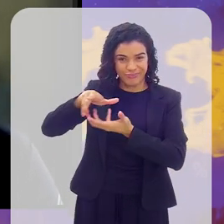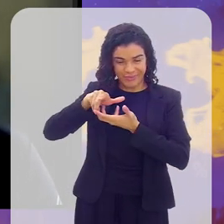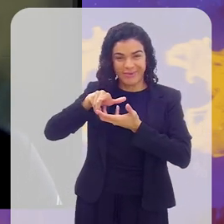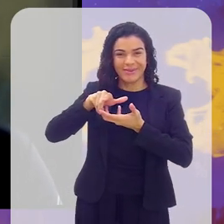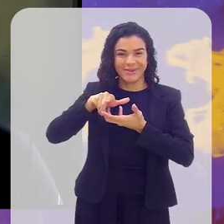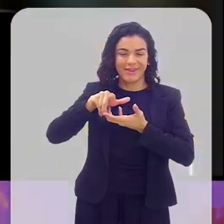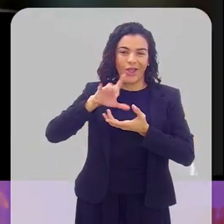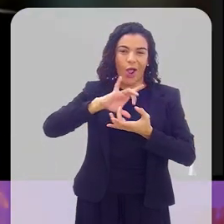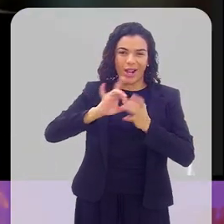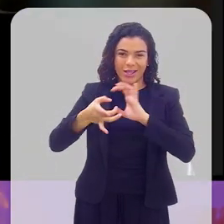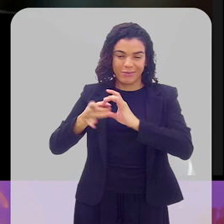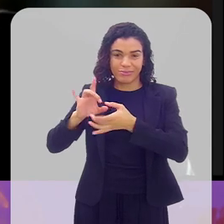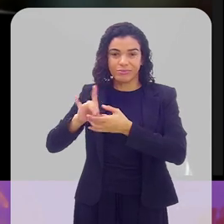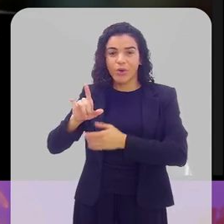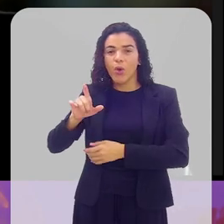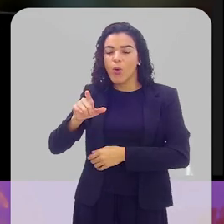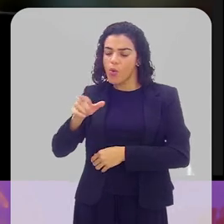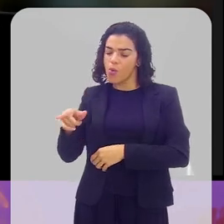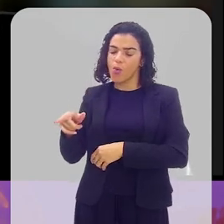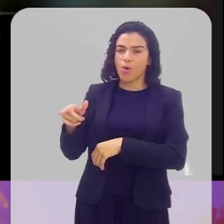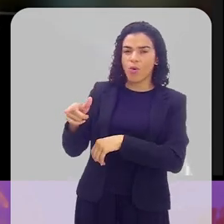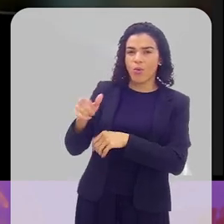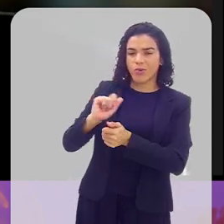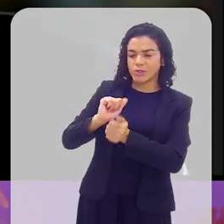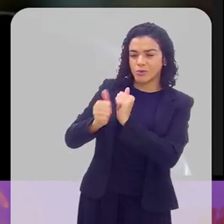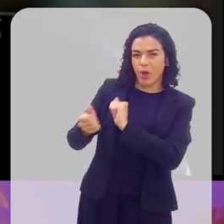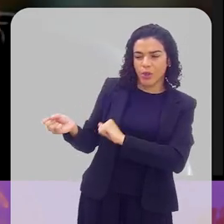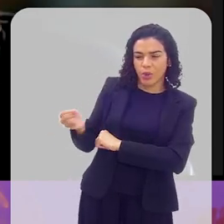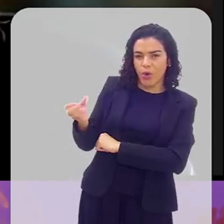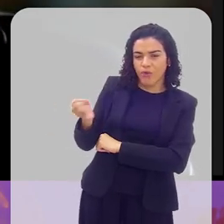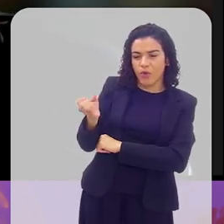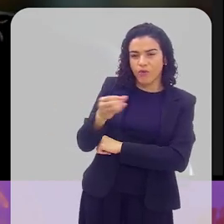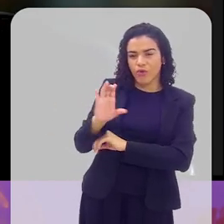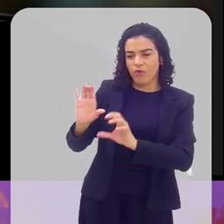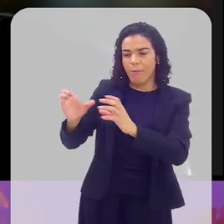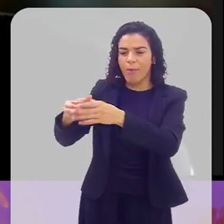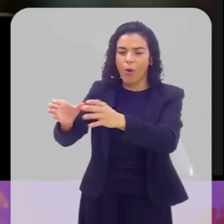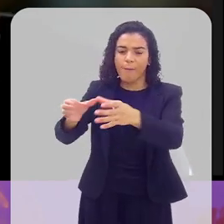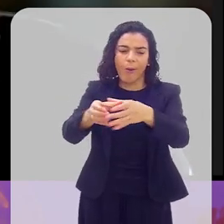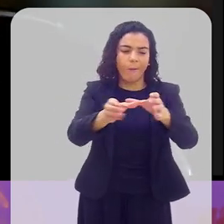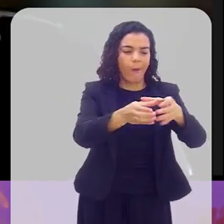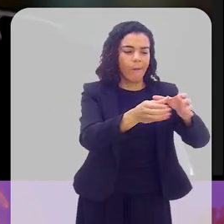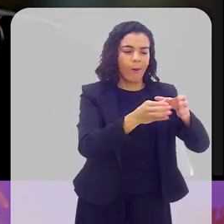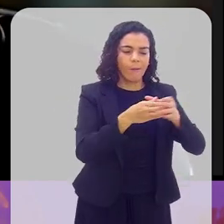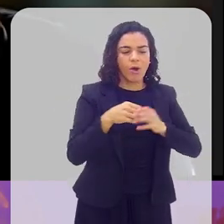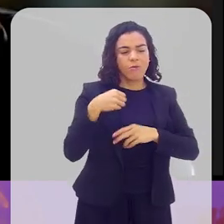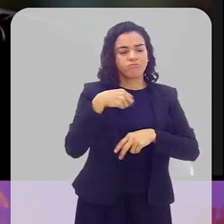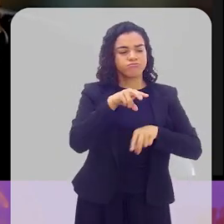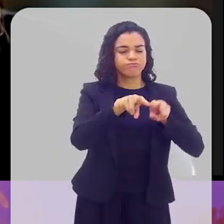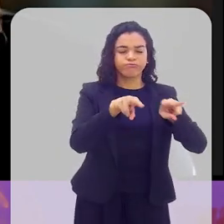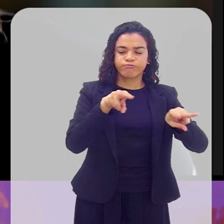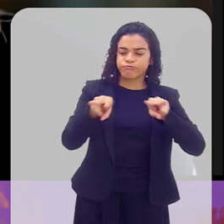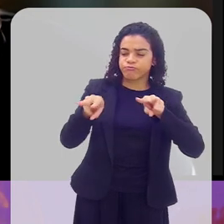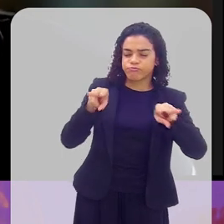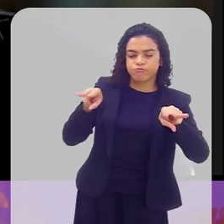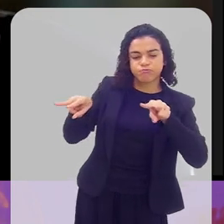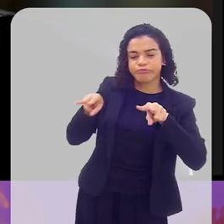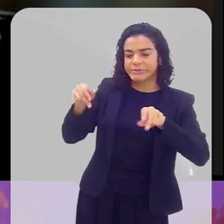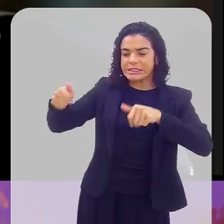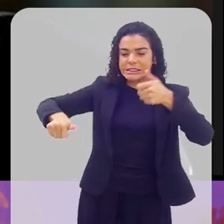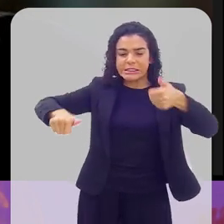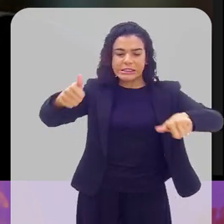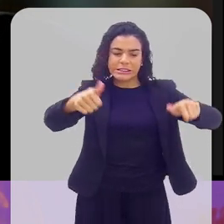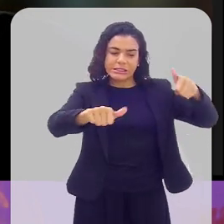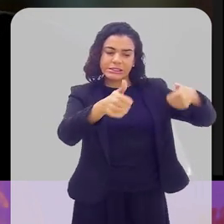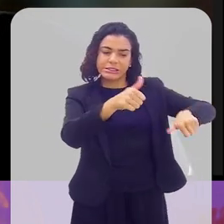Internacional. E ali eles colocam esportes em potenciais, novos esportes que podem ser olímpicos, em algum momento podem